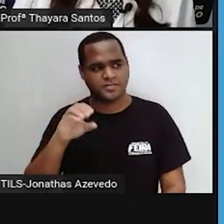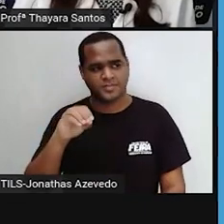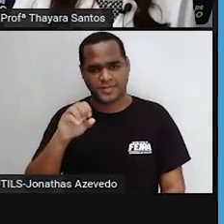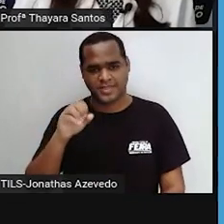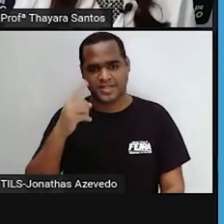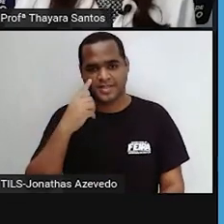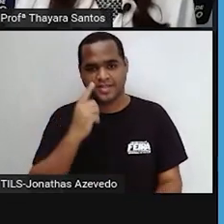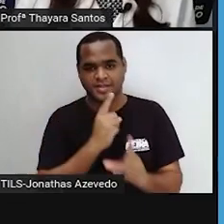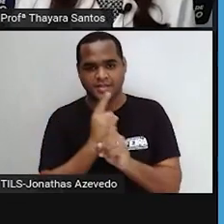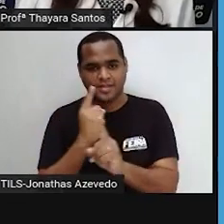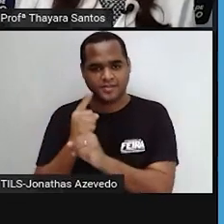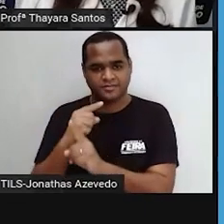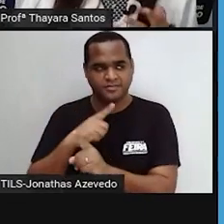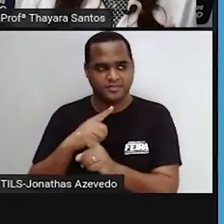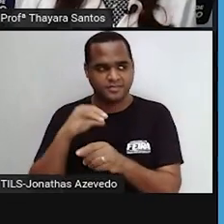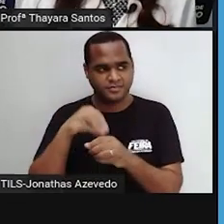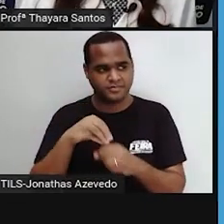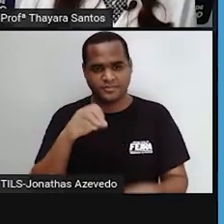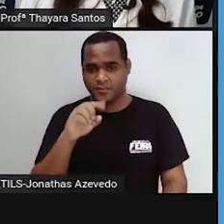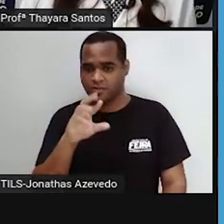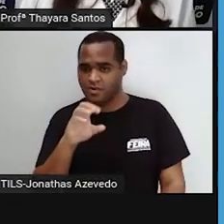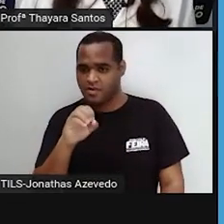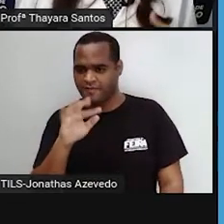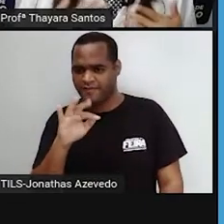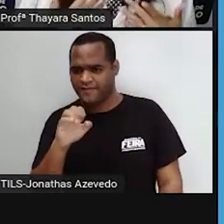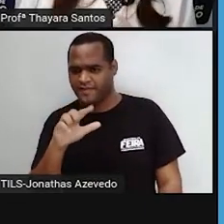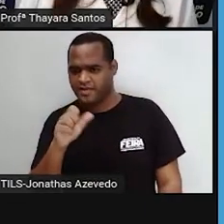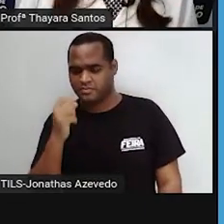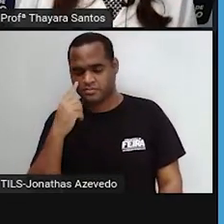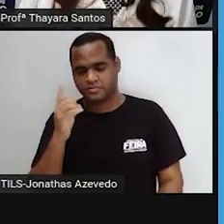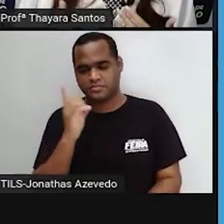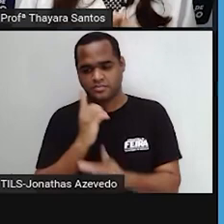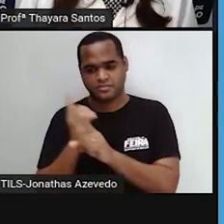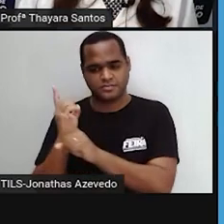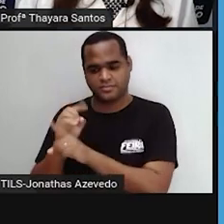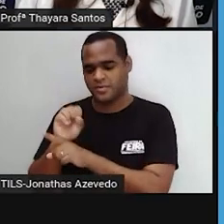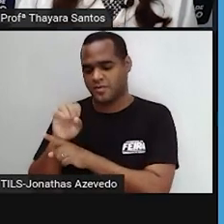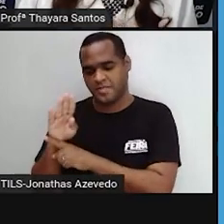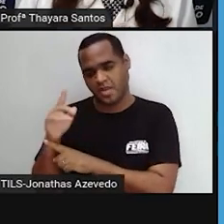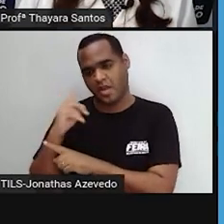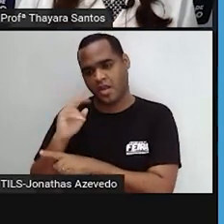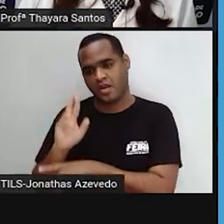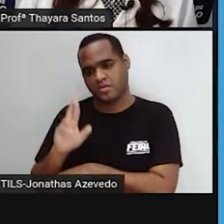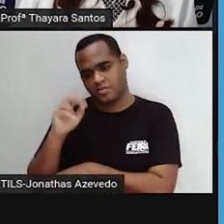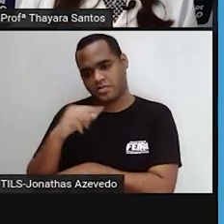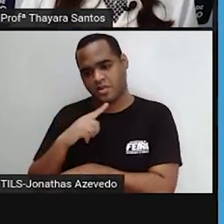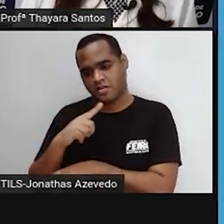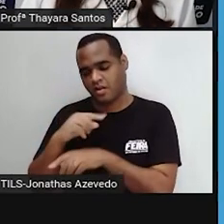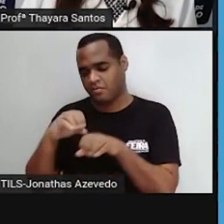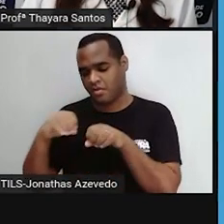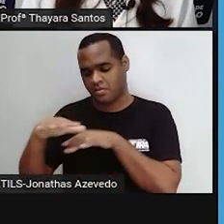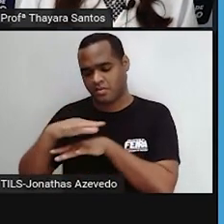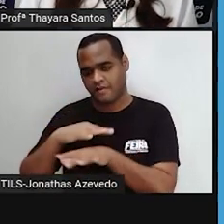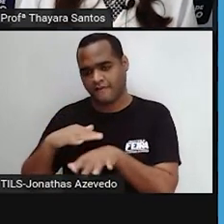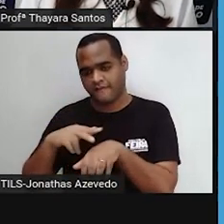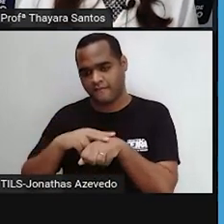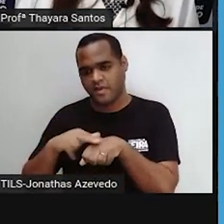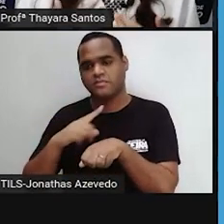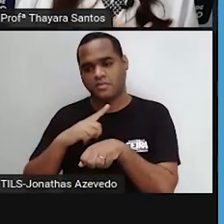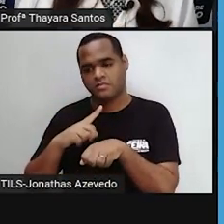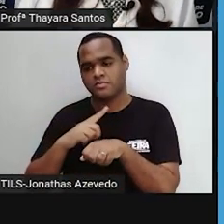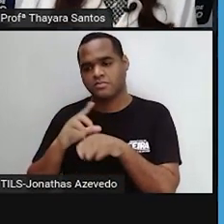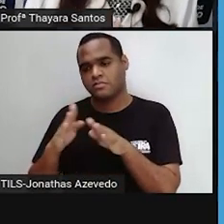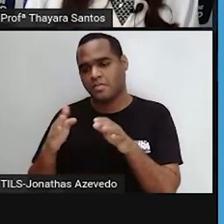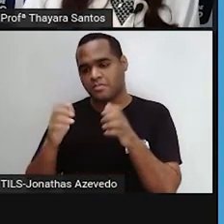a gente encontra a clorofila, que é uma substância responsável pela coloração verde das plantas.